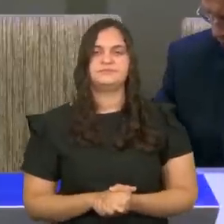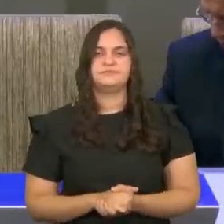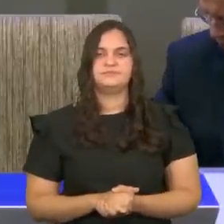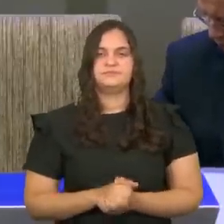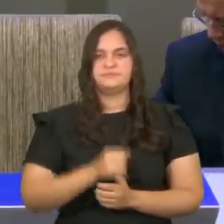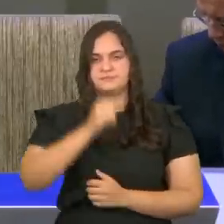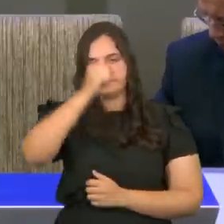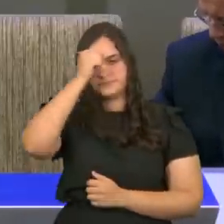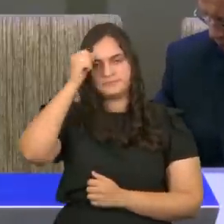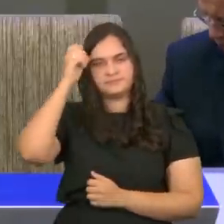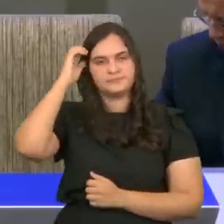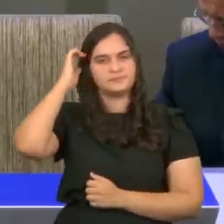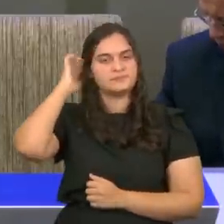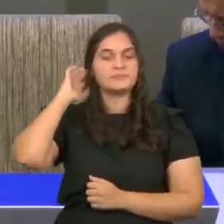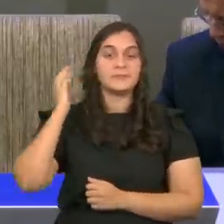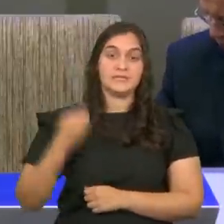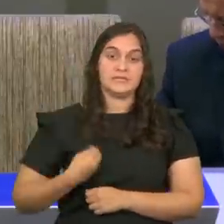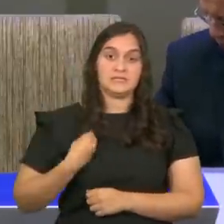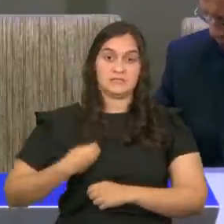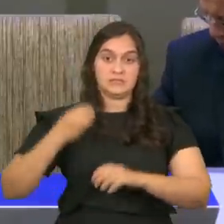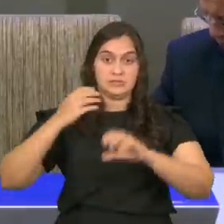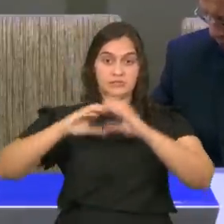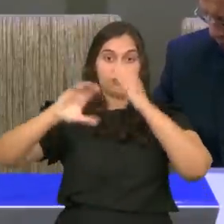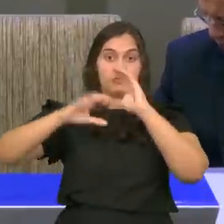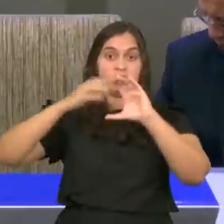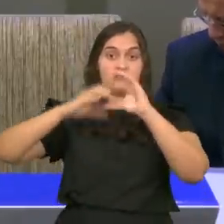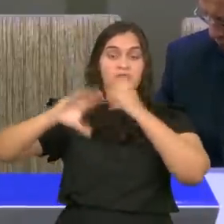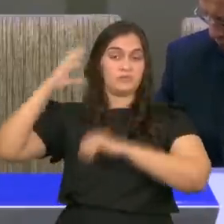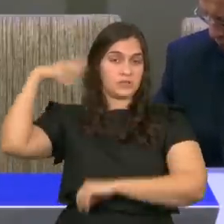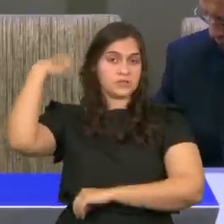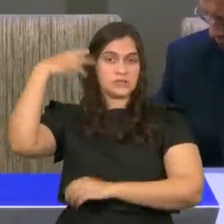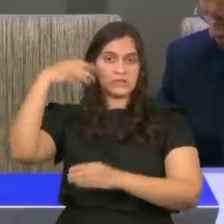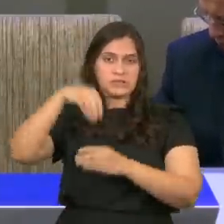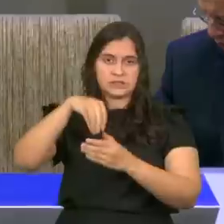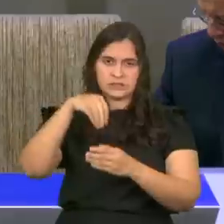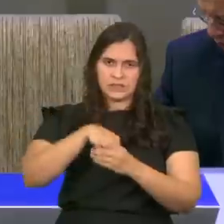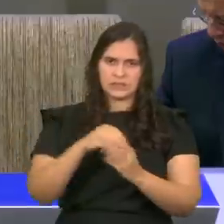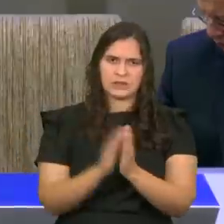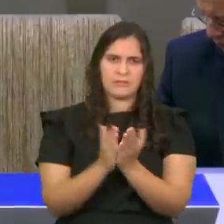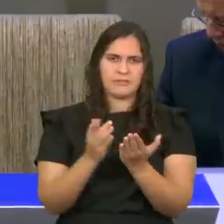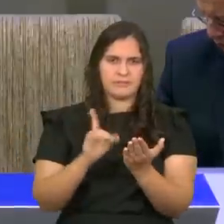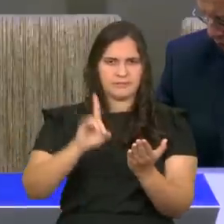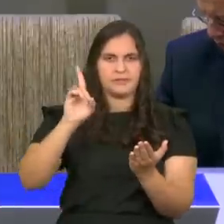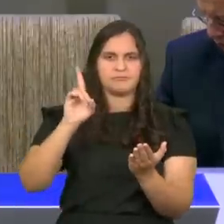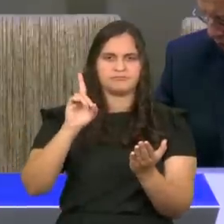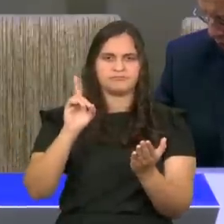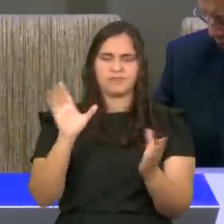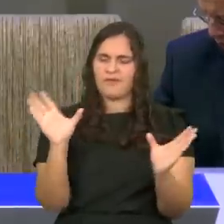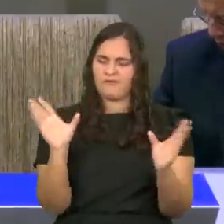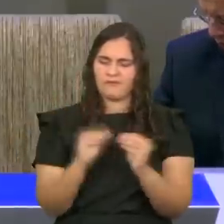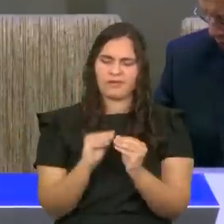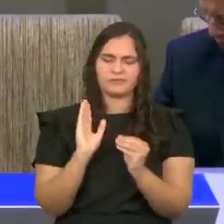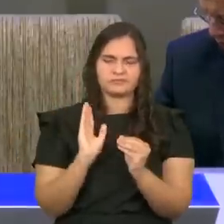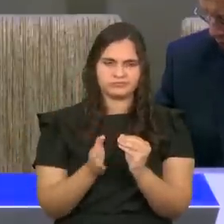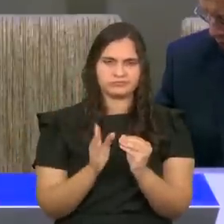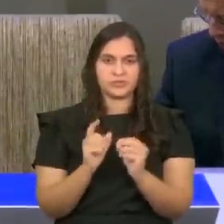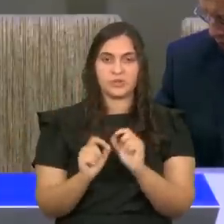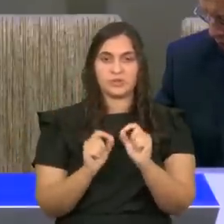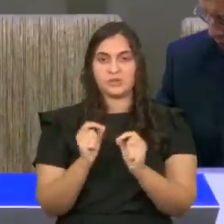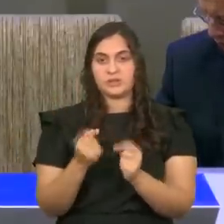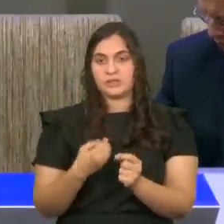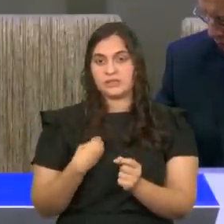cântico, na Bíblia, para resumir, o que, no verso 31,